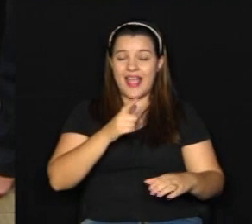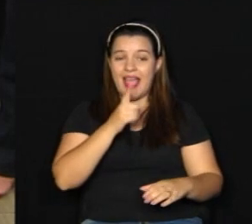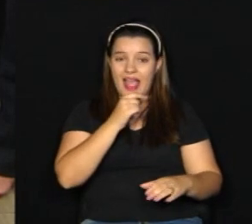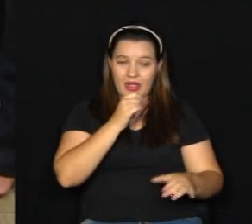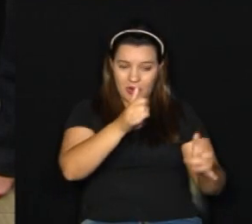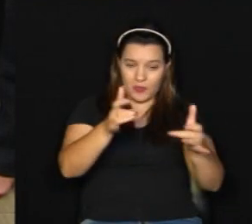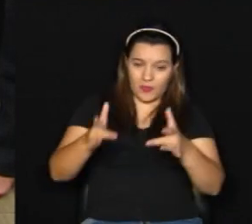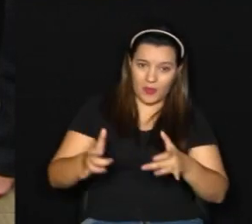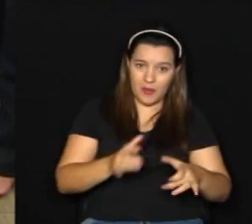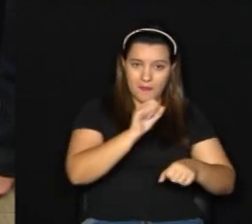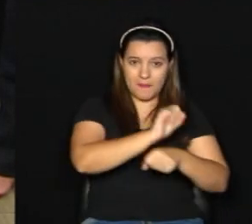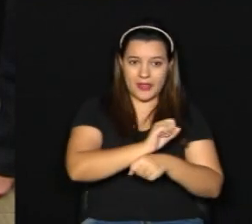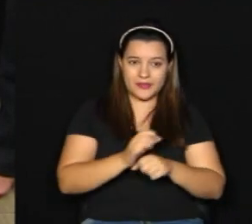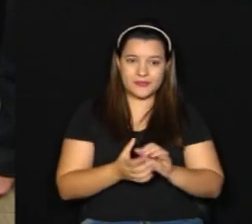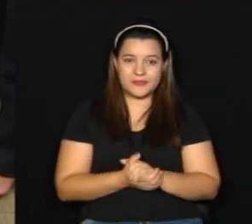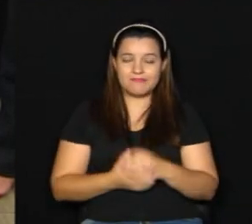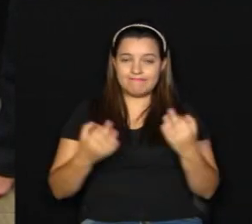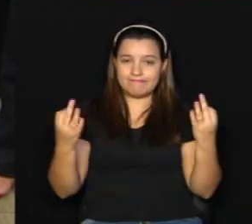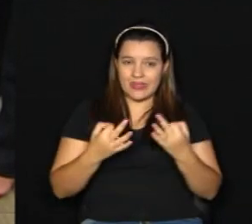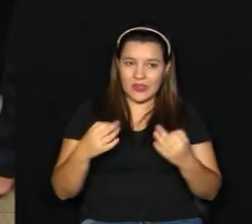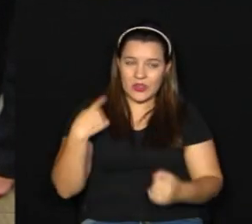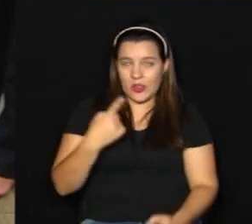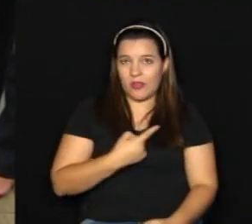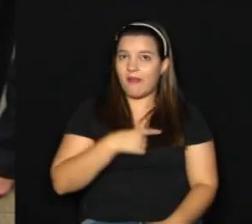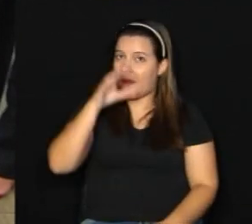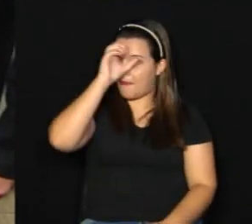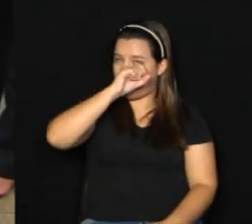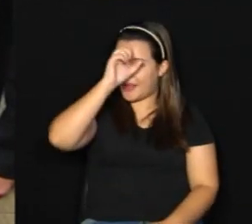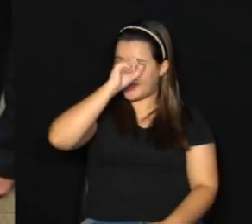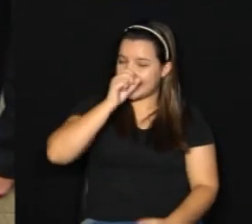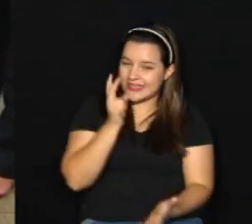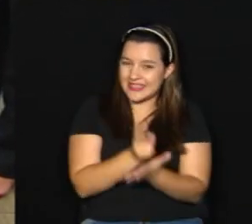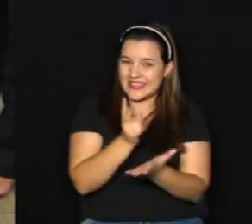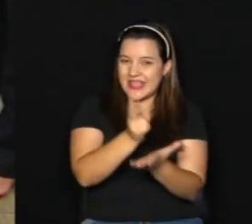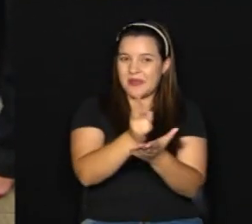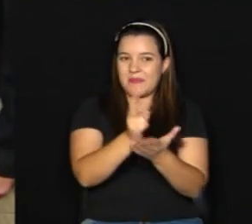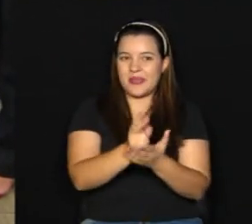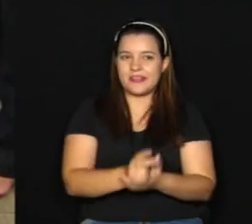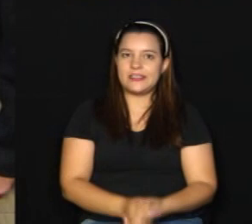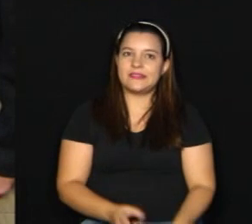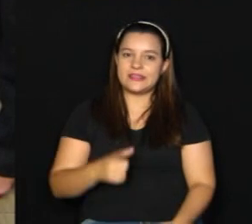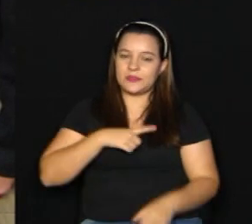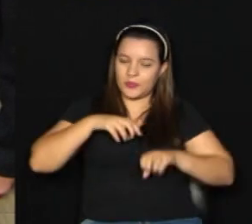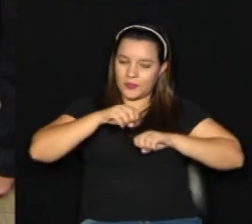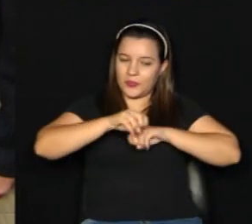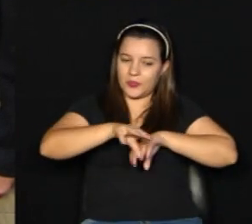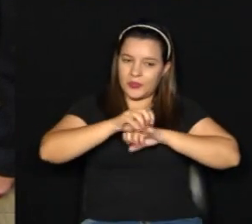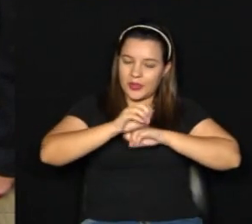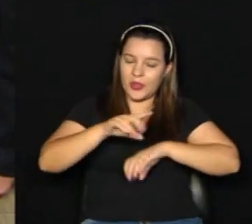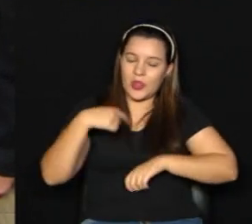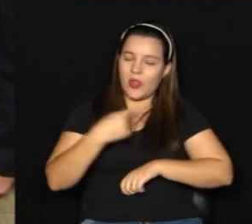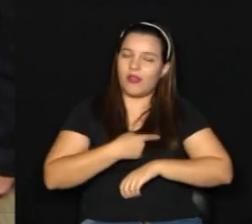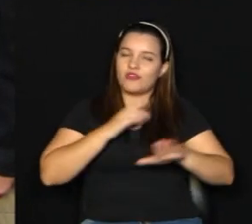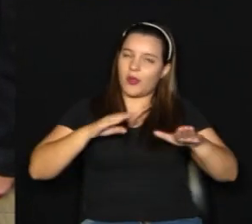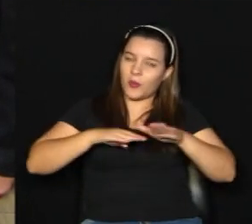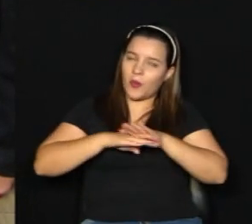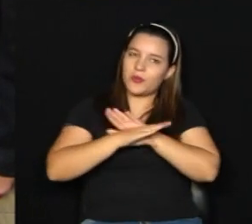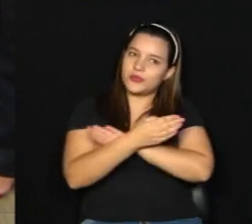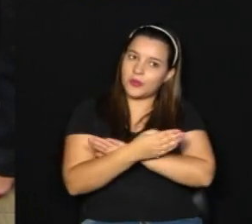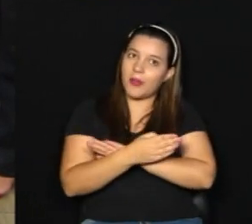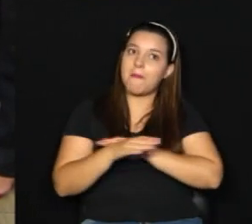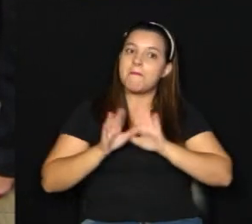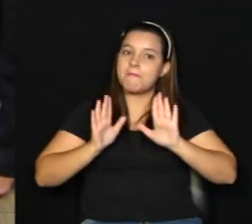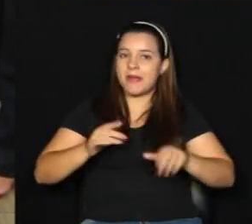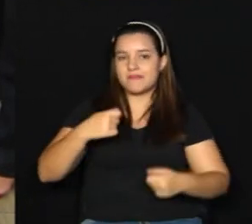água acumulada. Perfeito, fazendo a lição de casa, Gabriel? Tem que ser sempre, né? São orientações que a gente já está cansado de saber, mas que a gente